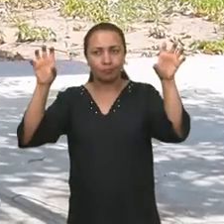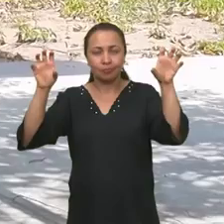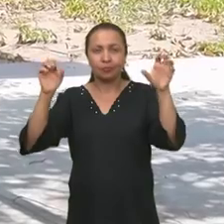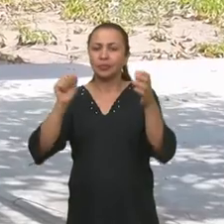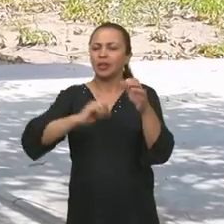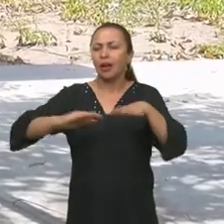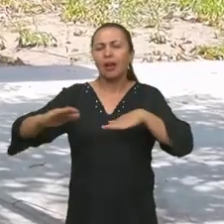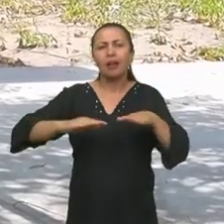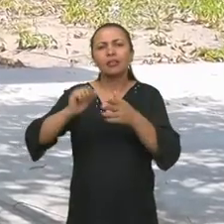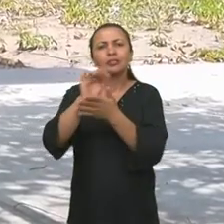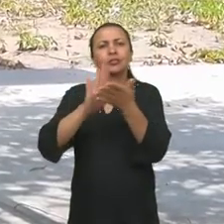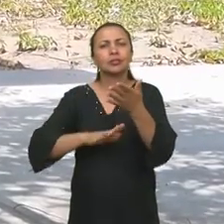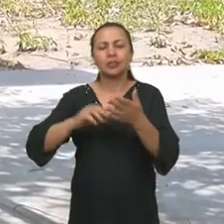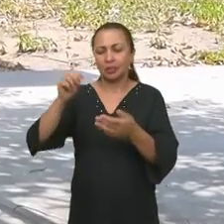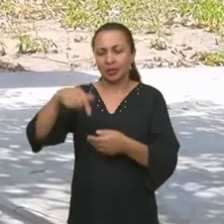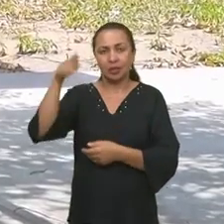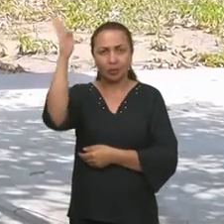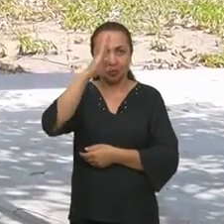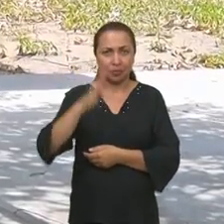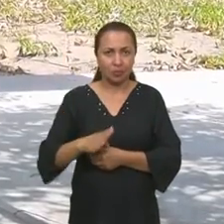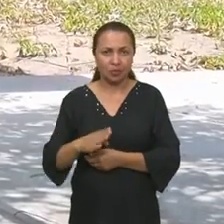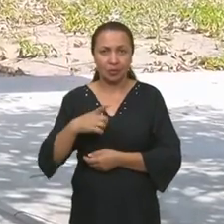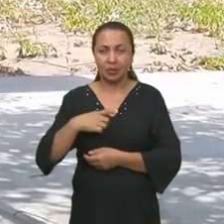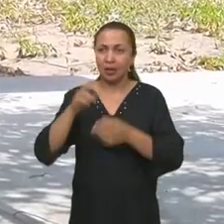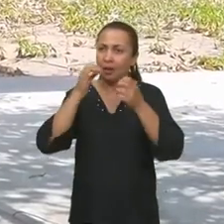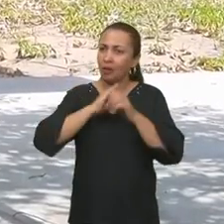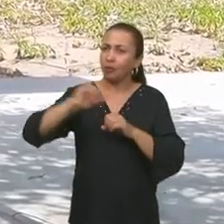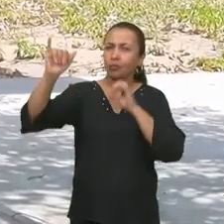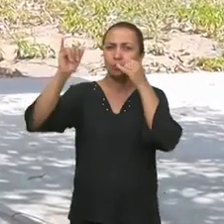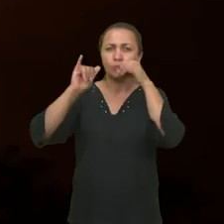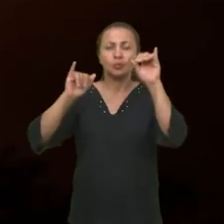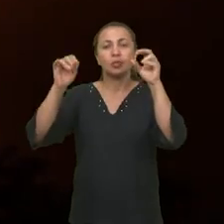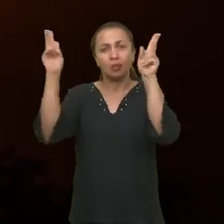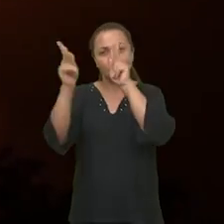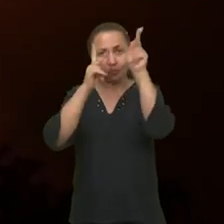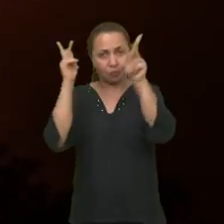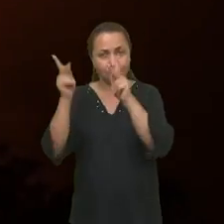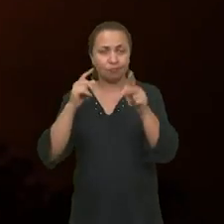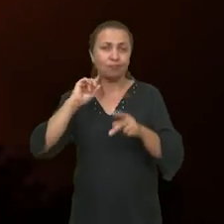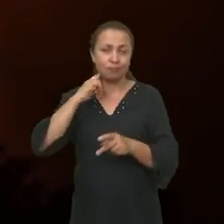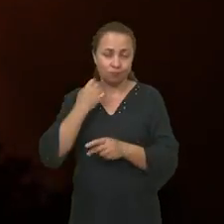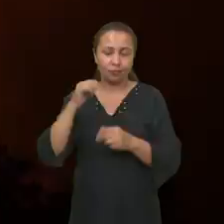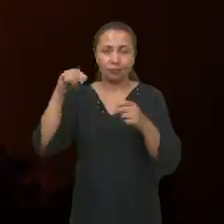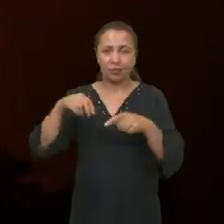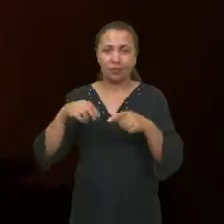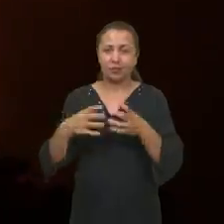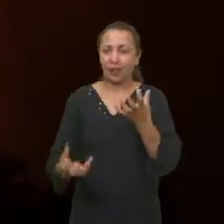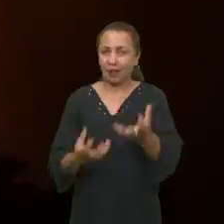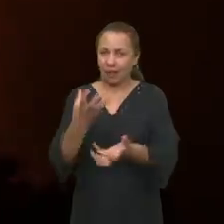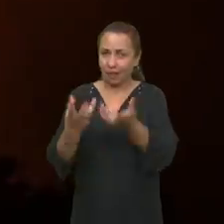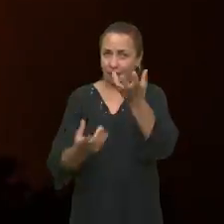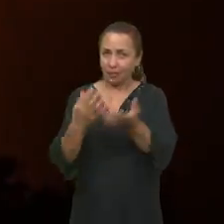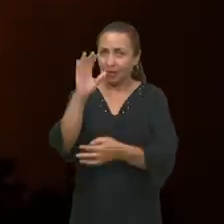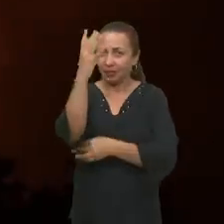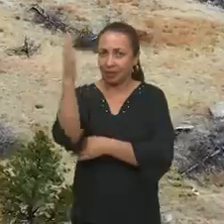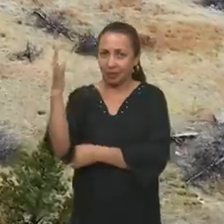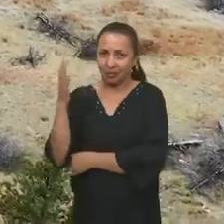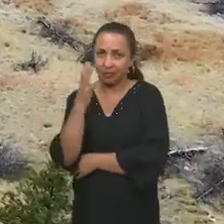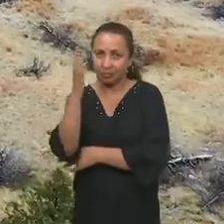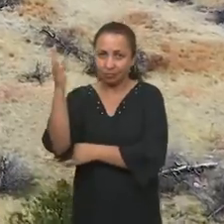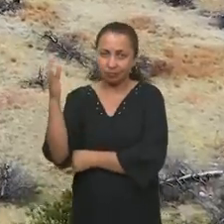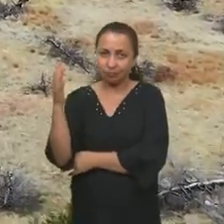atividades no Brasil responsáveis pelas emissões de gás de efeito estufa? Eu vou dizer para você que queimadas,